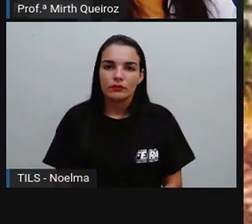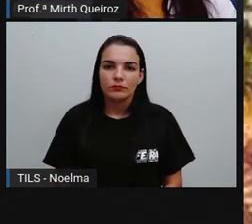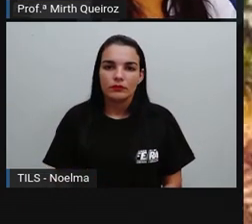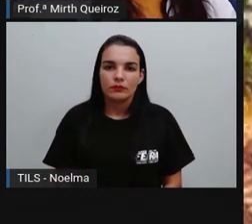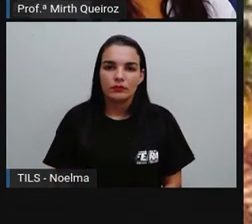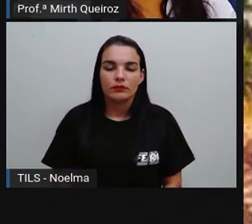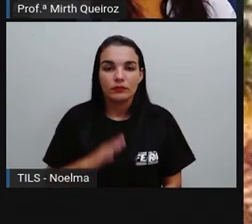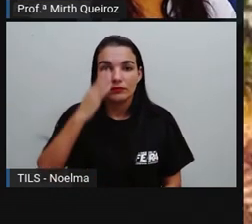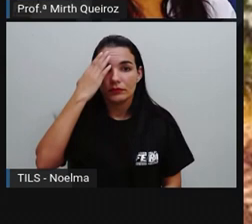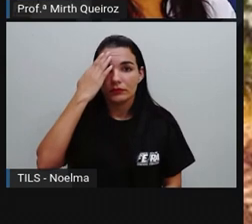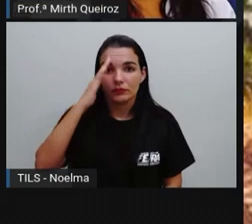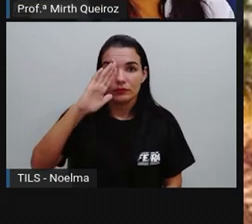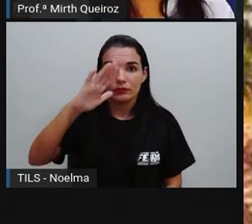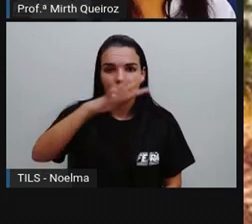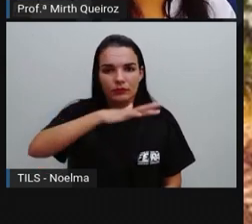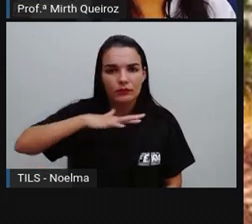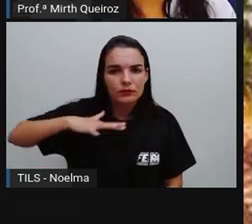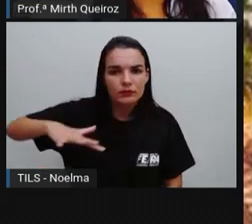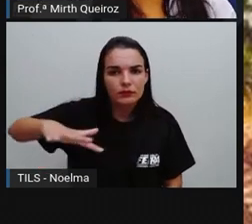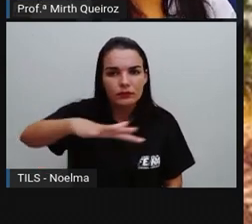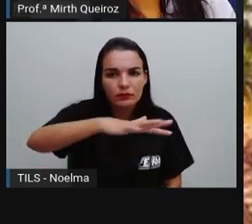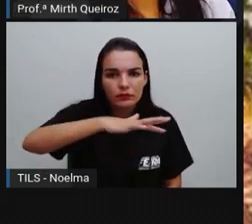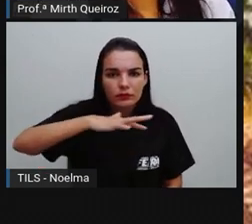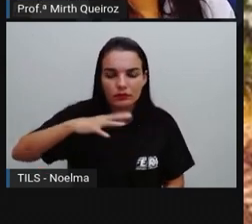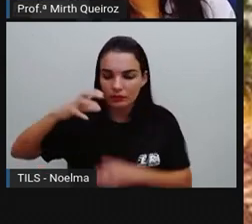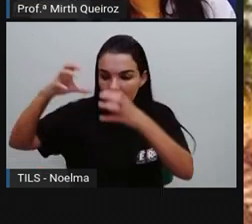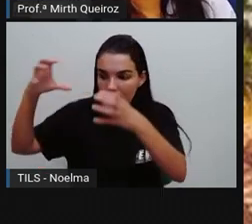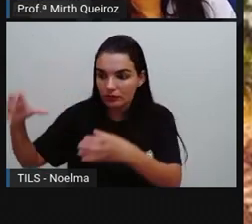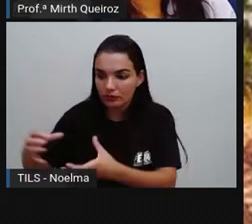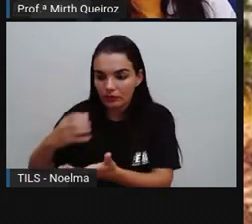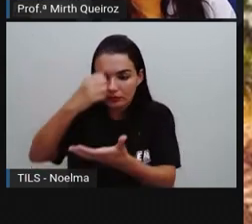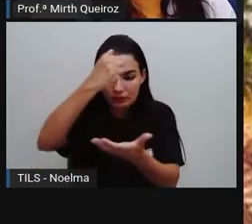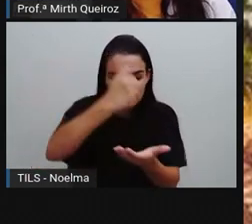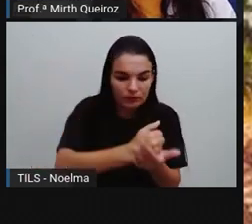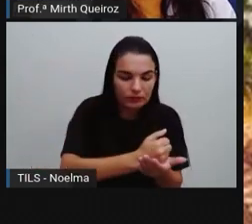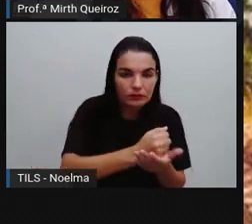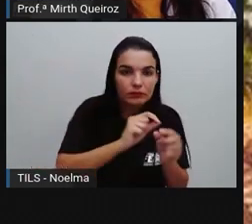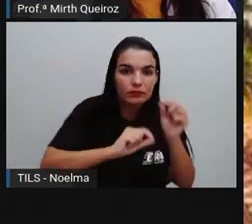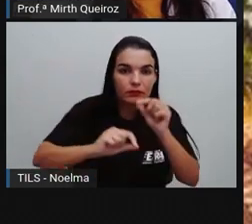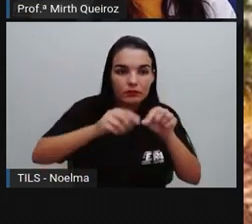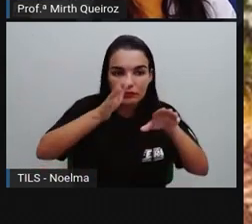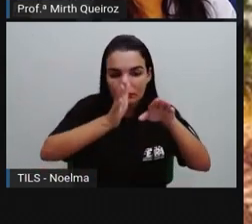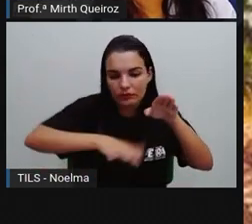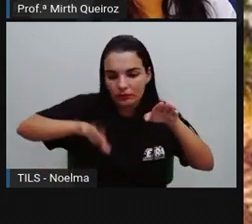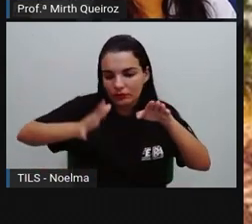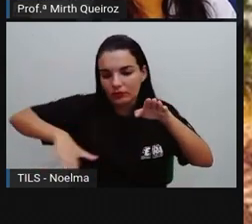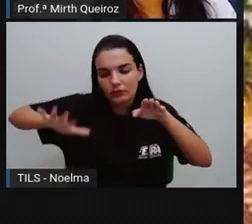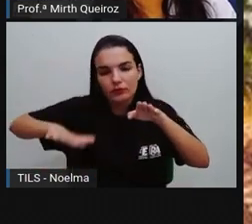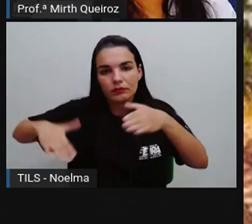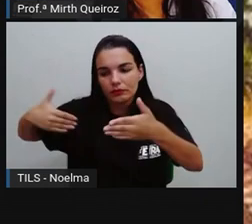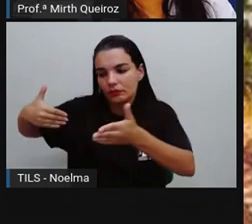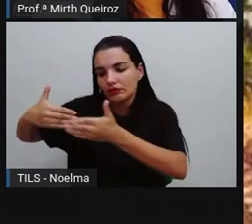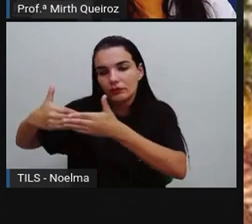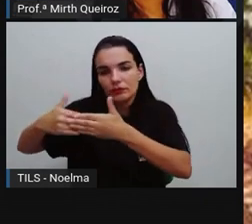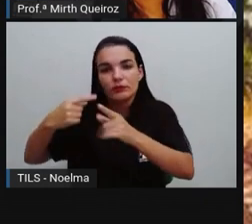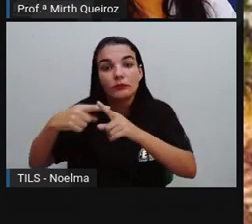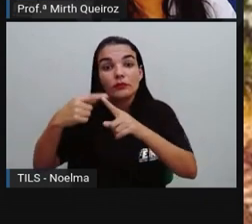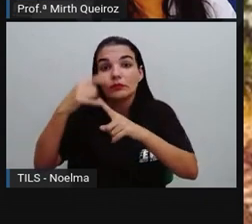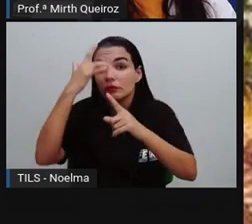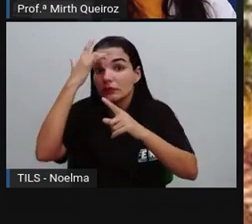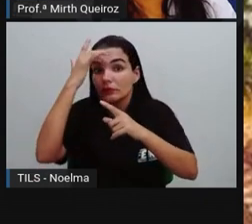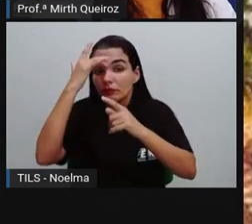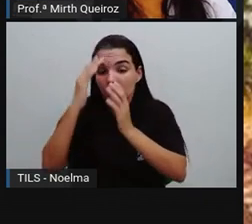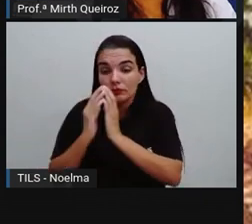A principal área que foi ocupada pelos portugueses durante o período colonial foi a faixa litorânea. O objetivo era facilitar e